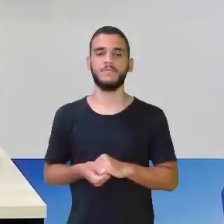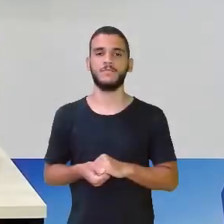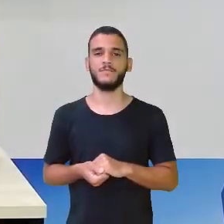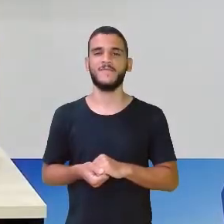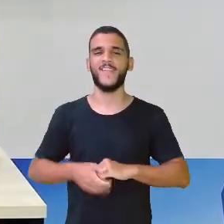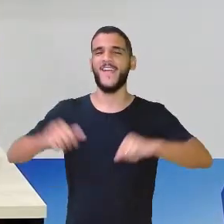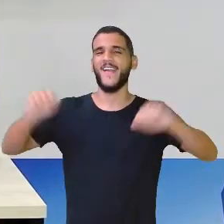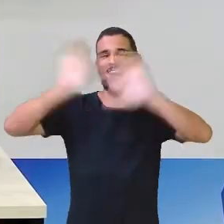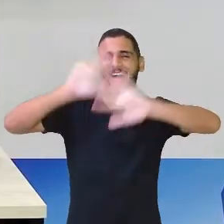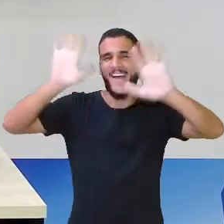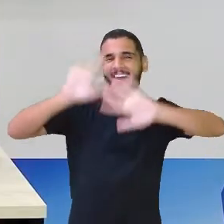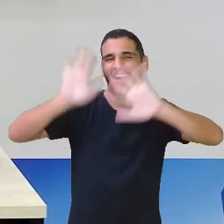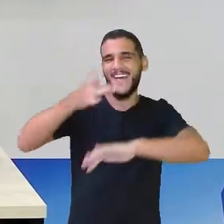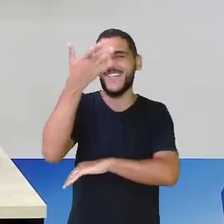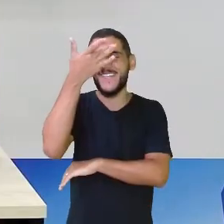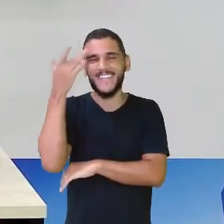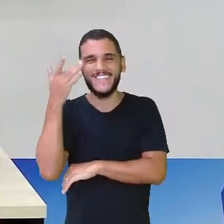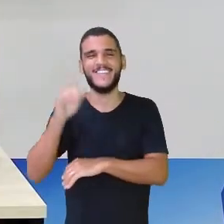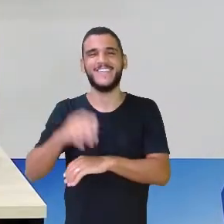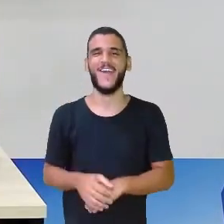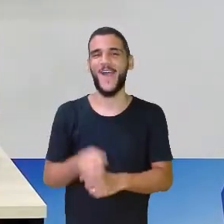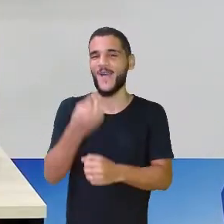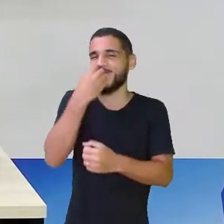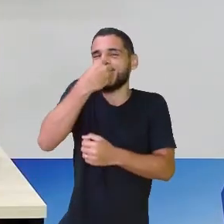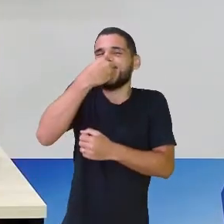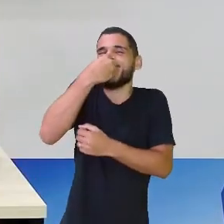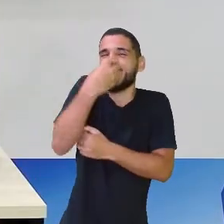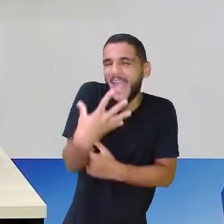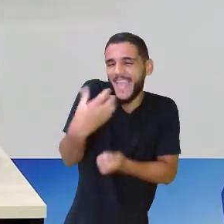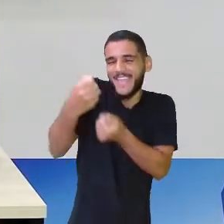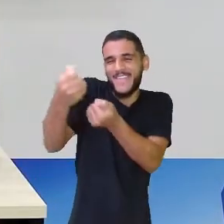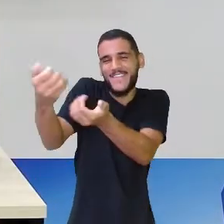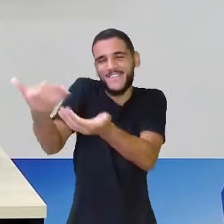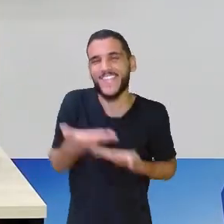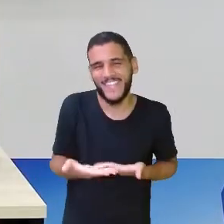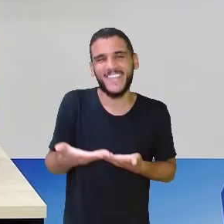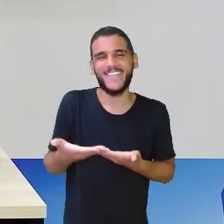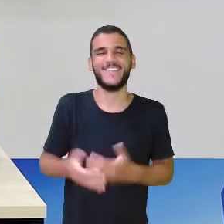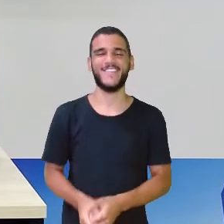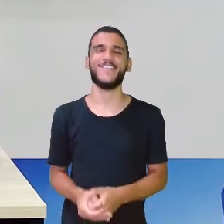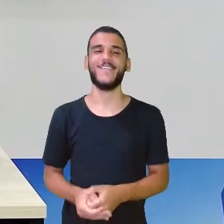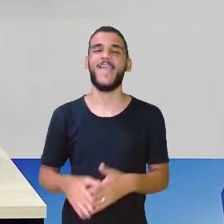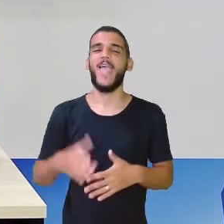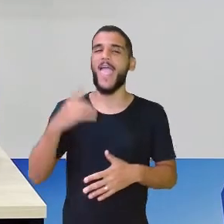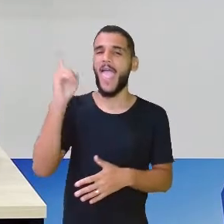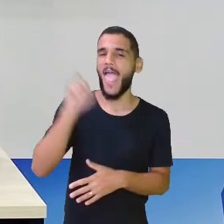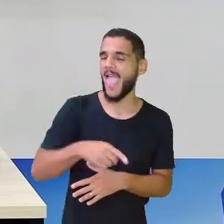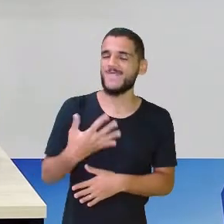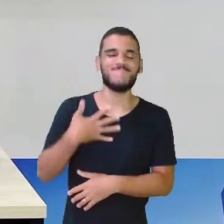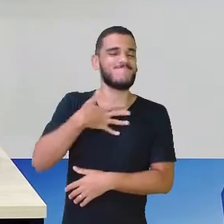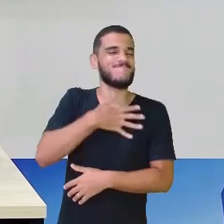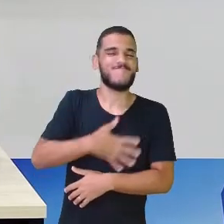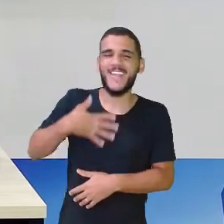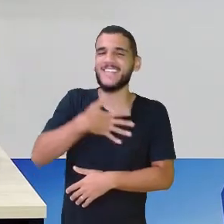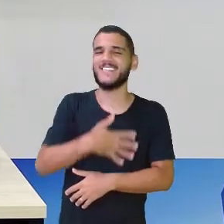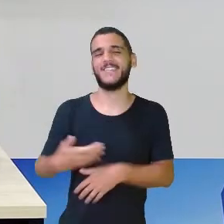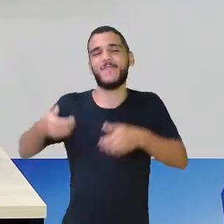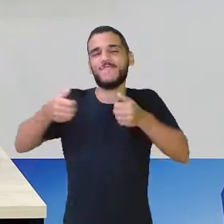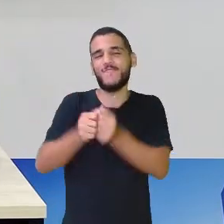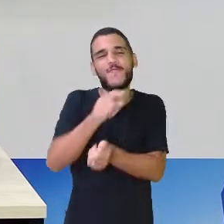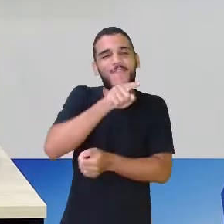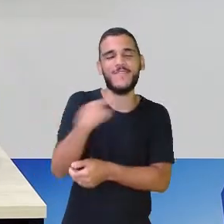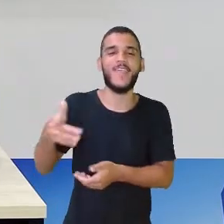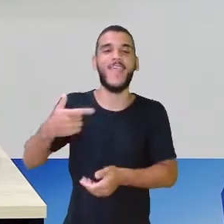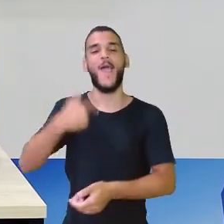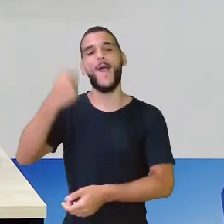Olá pessoal, sejam muito bem-vindos! É um prazer estar aqui com vocês. Eu sou